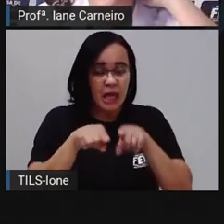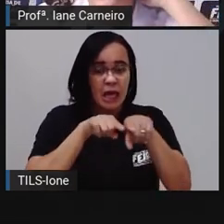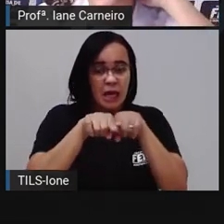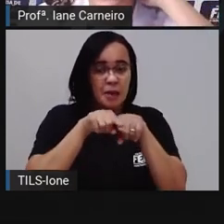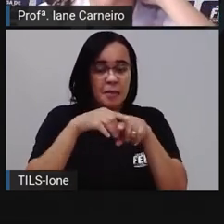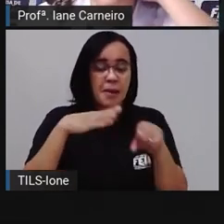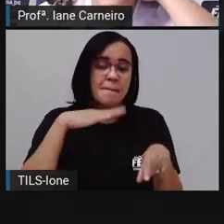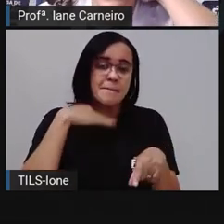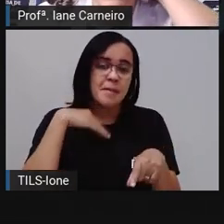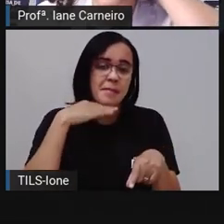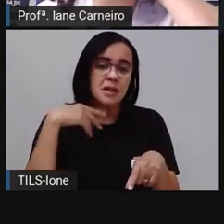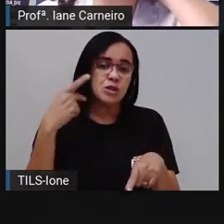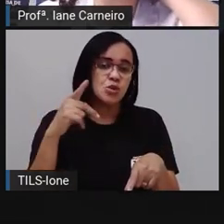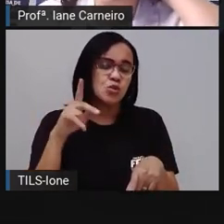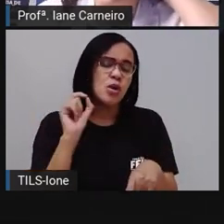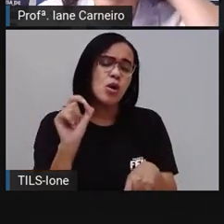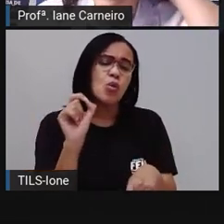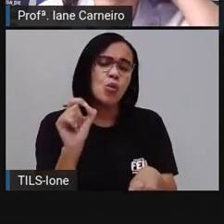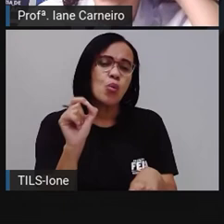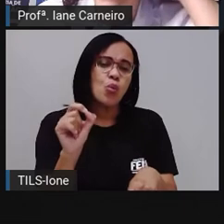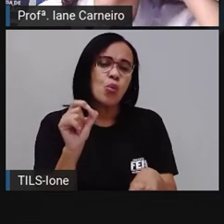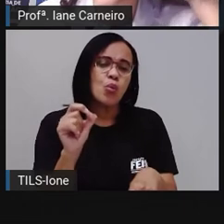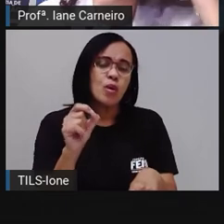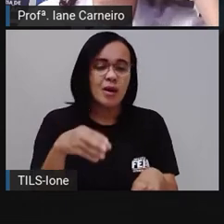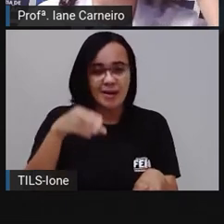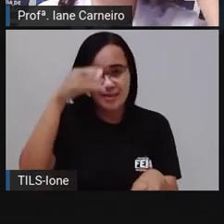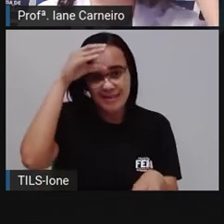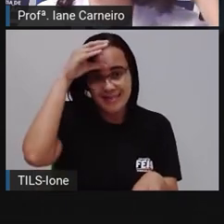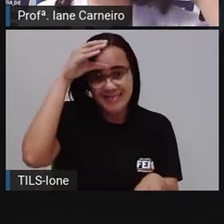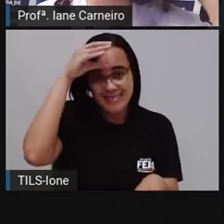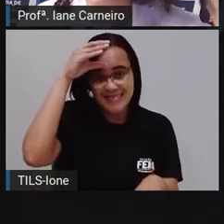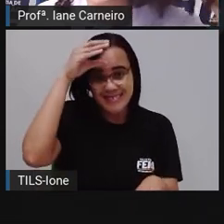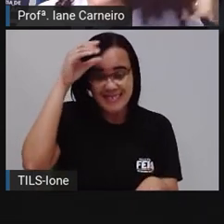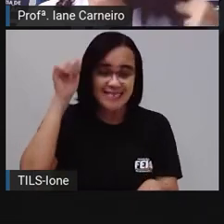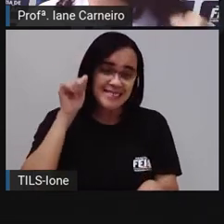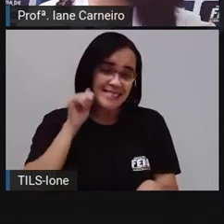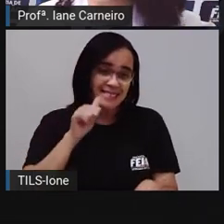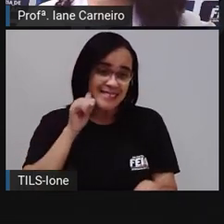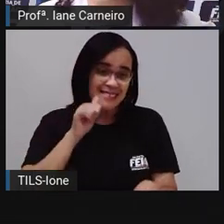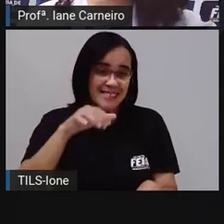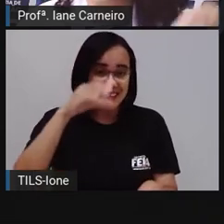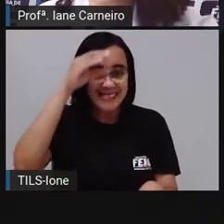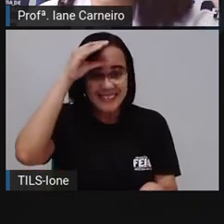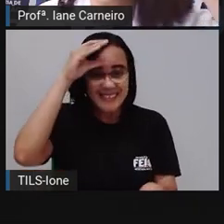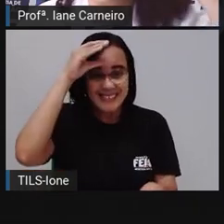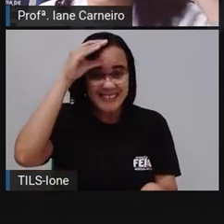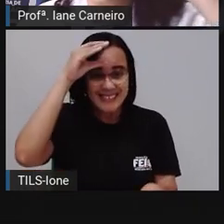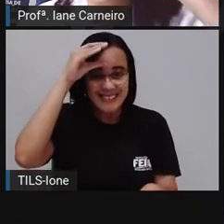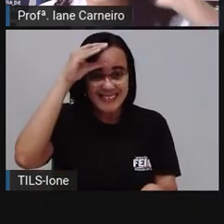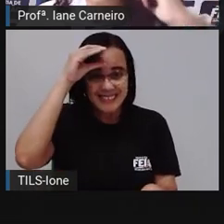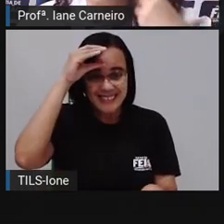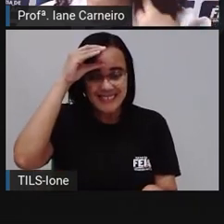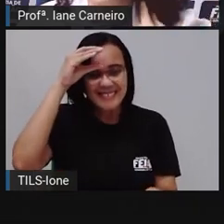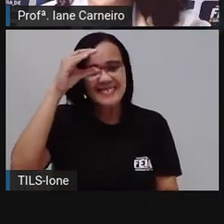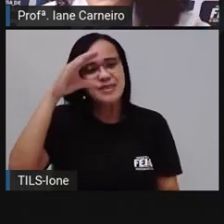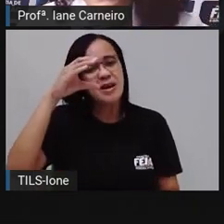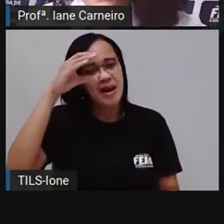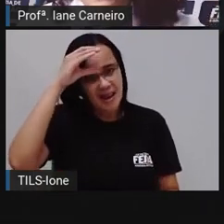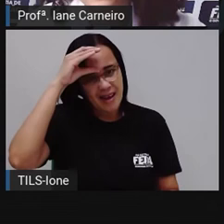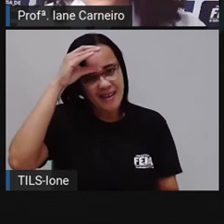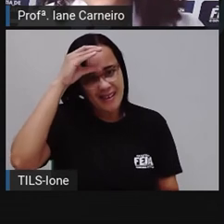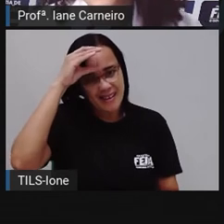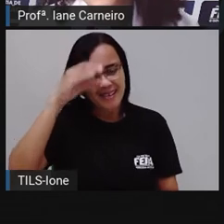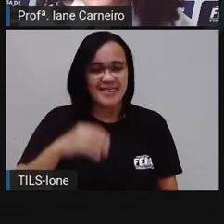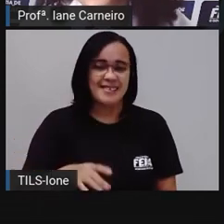da minha mãe é minha tia. Como é que eu escrevo tia? Ó, o T.